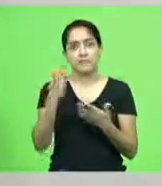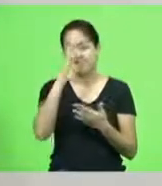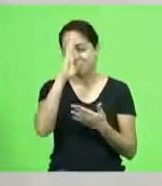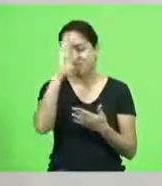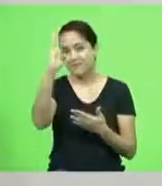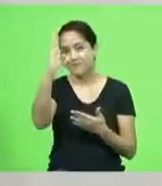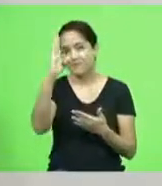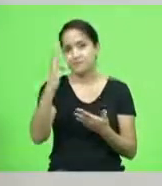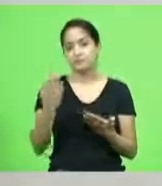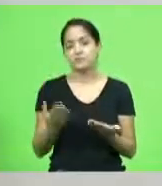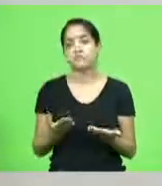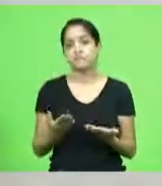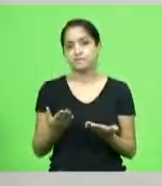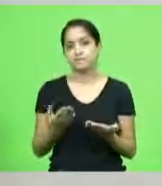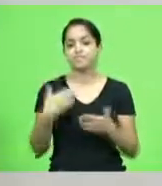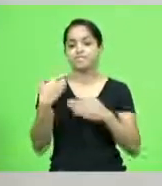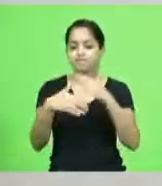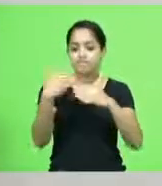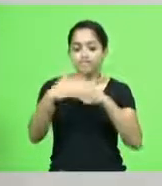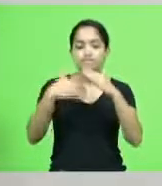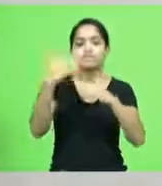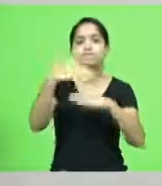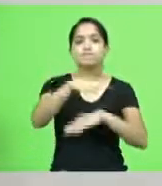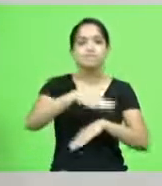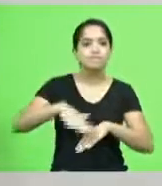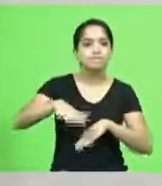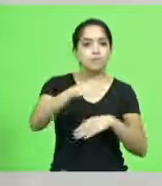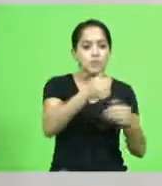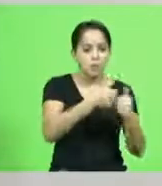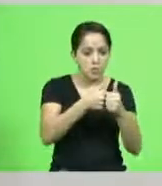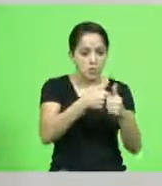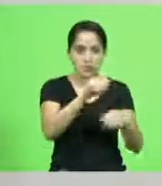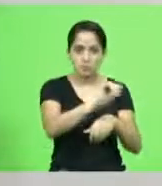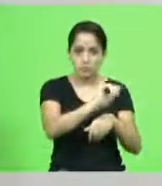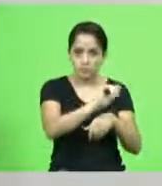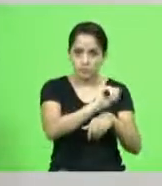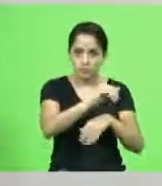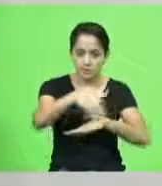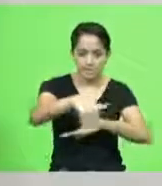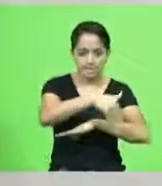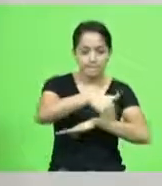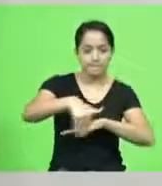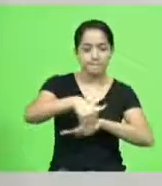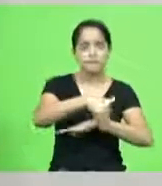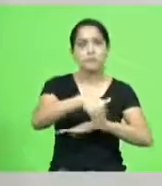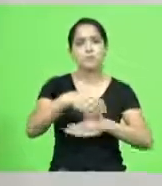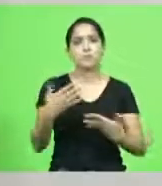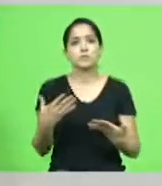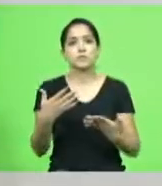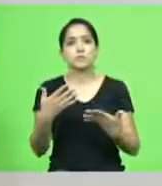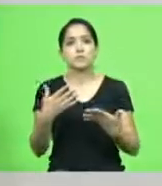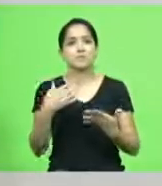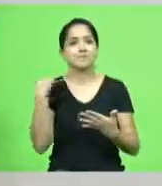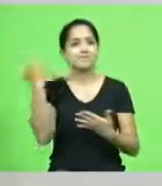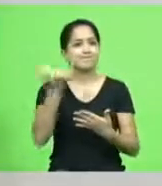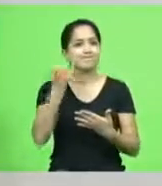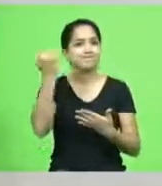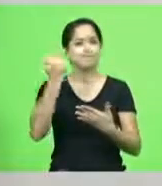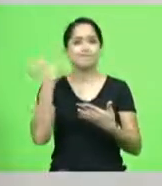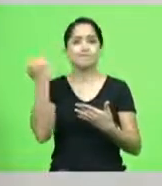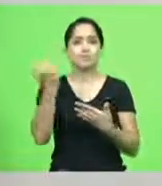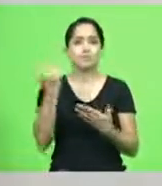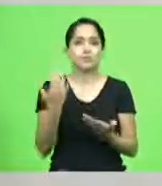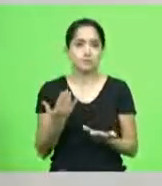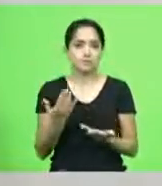para o desenvolvimento todo o vale do Itajaí é um corredor extrau de serviço indispensável para o desenvolvimento do